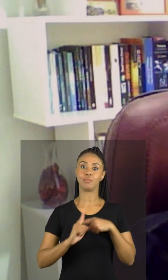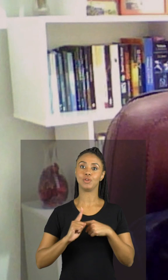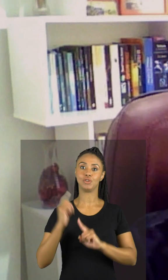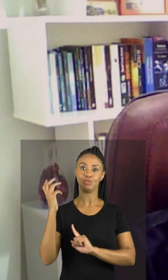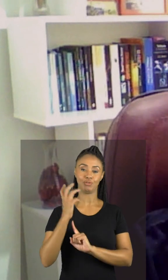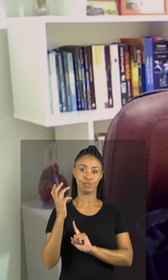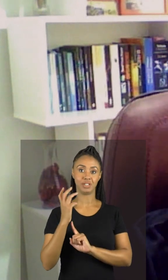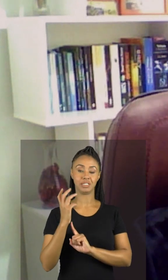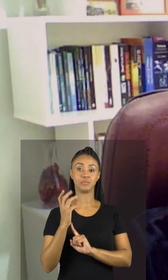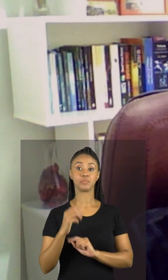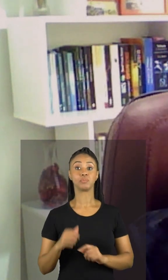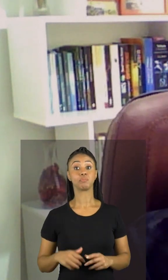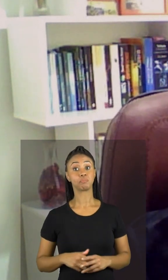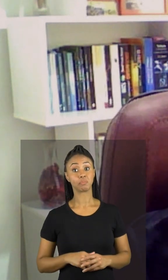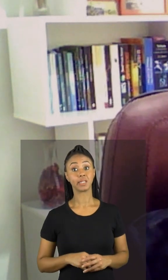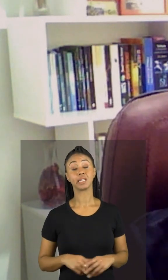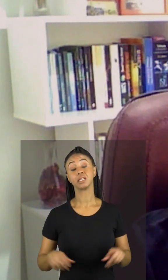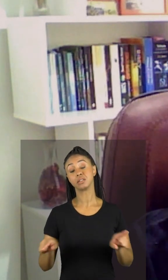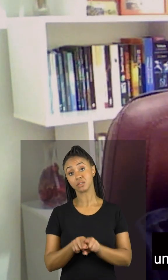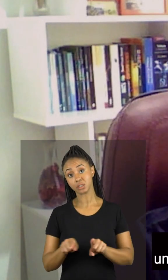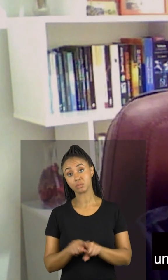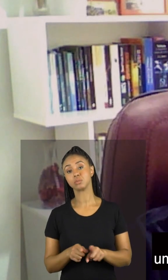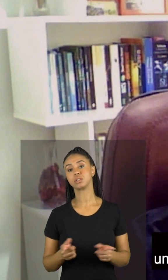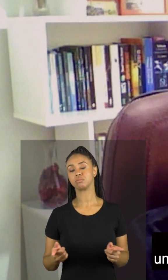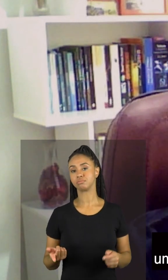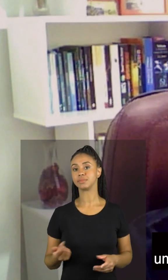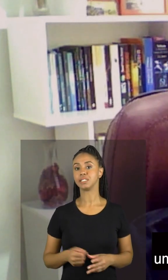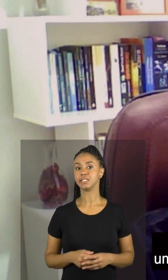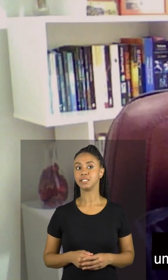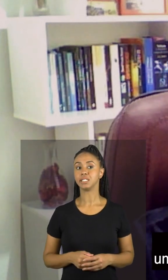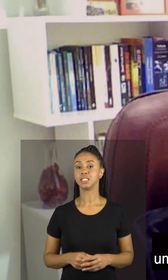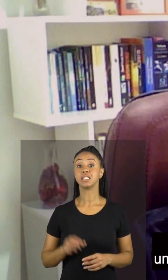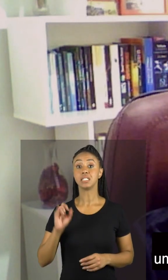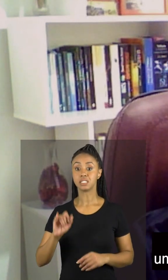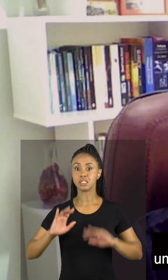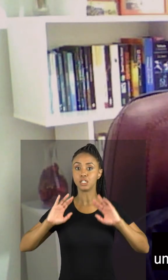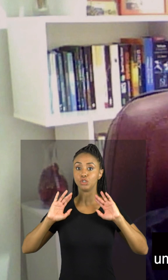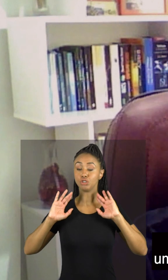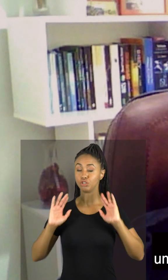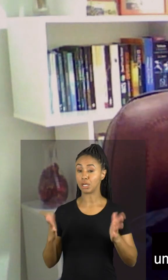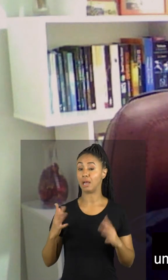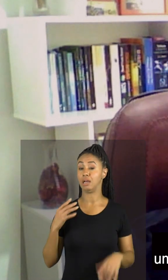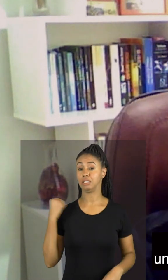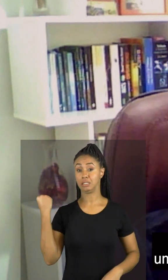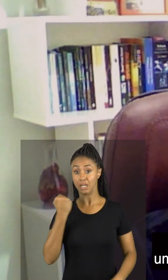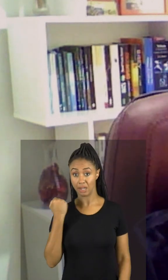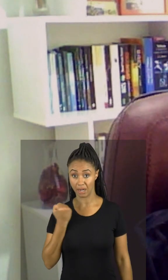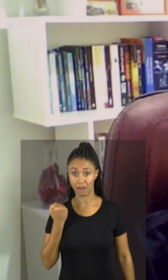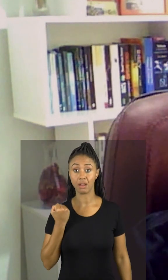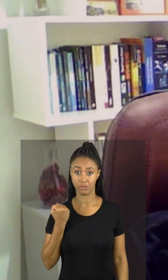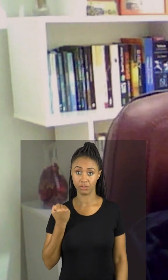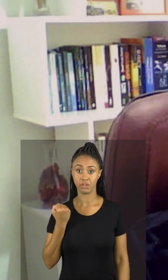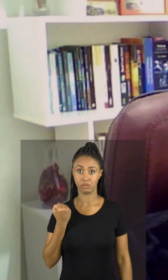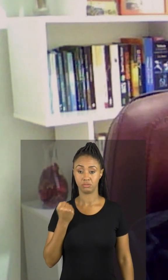sono e que se e que se isso tiver já num grau um pouco mais avançado